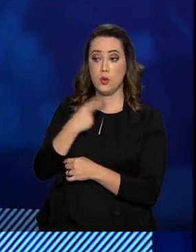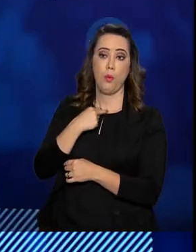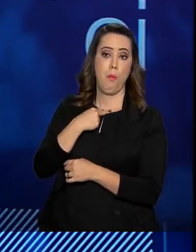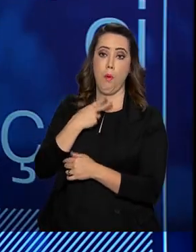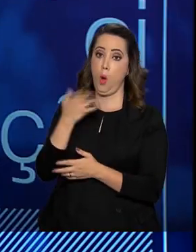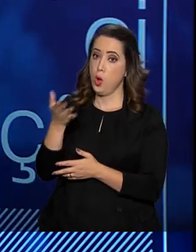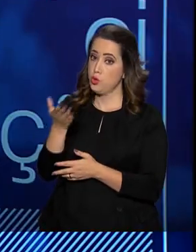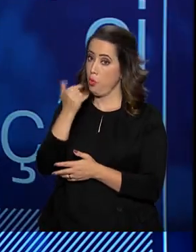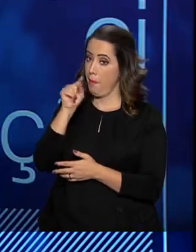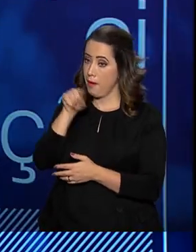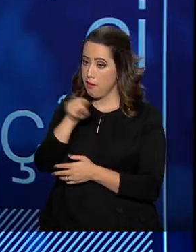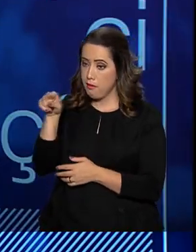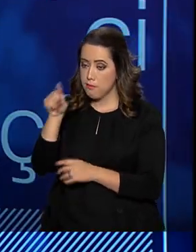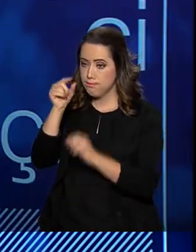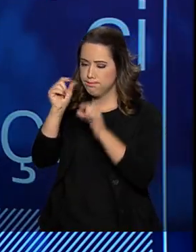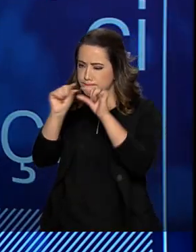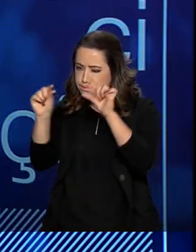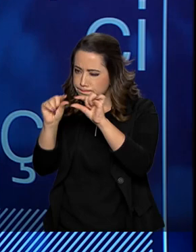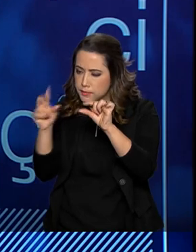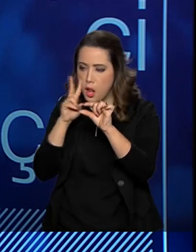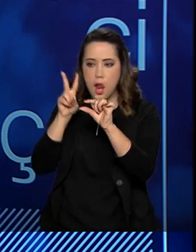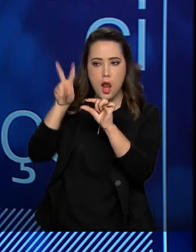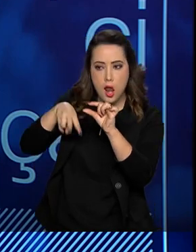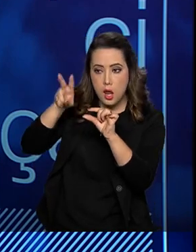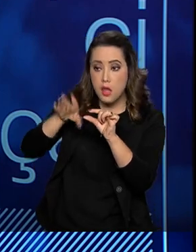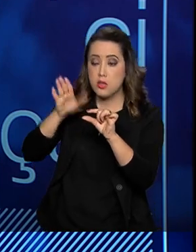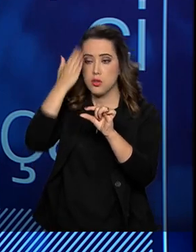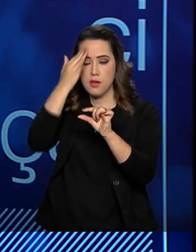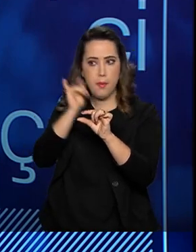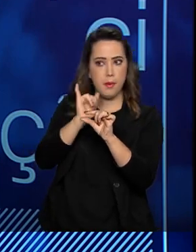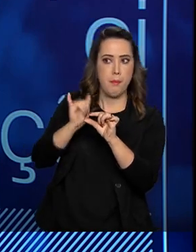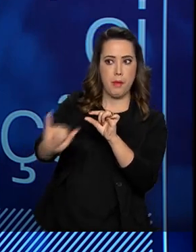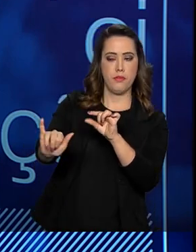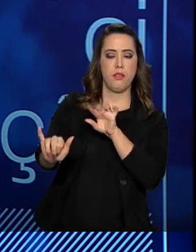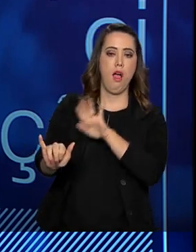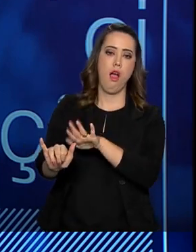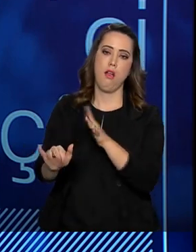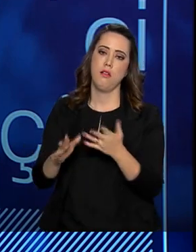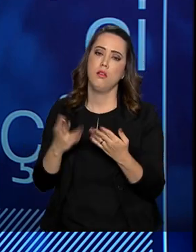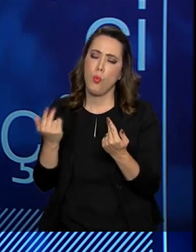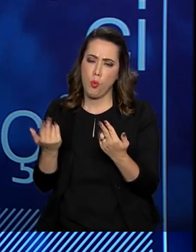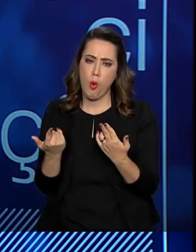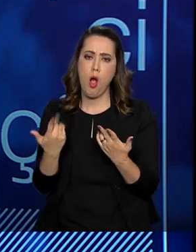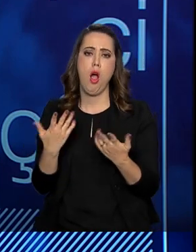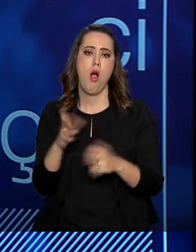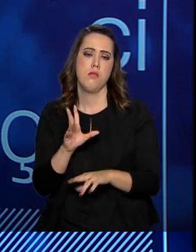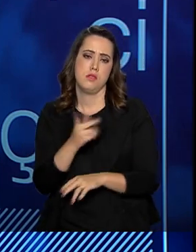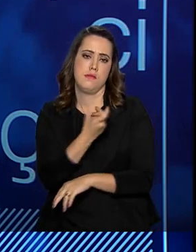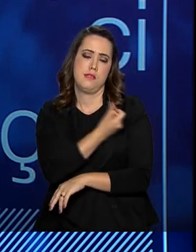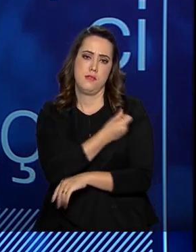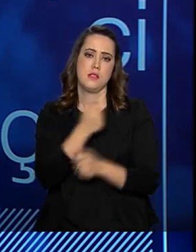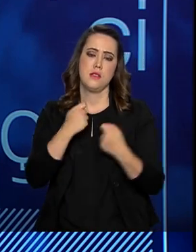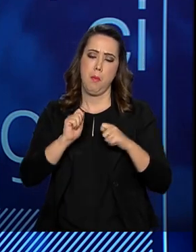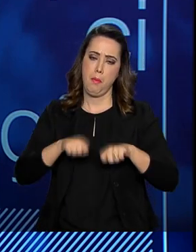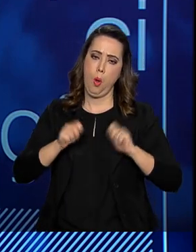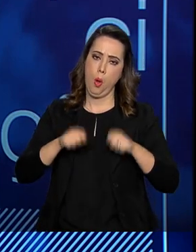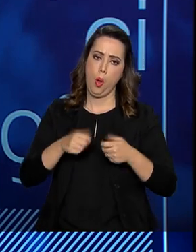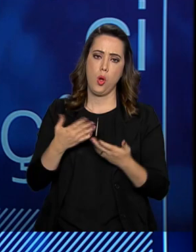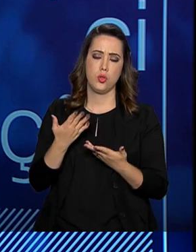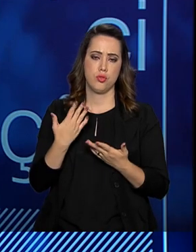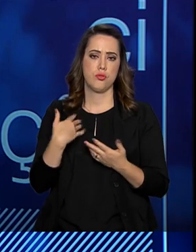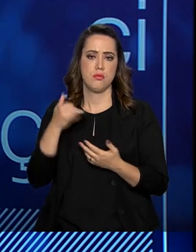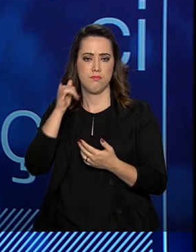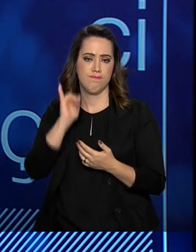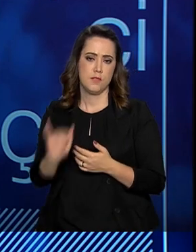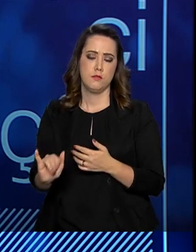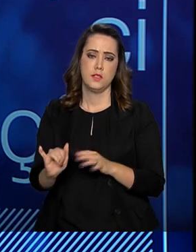evitar aqueles alimentos. Da mesma maneira, as vacinas podem ter alguma contraindicação para determinadas